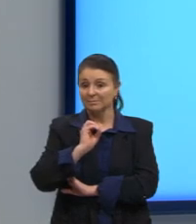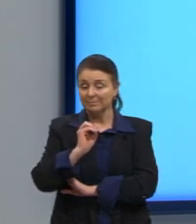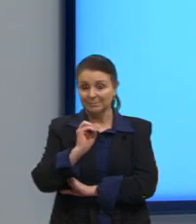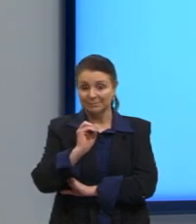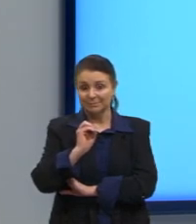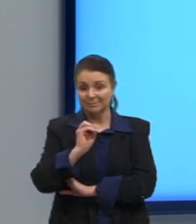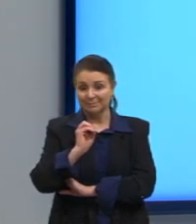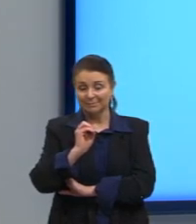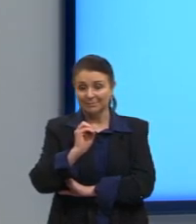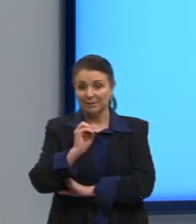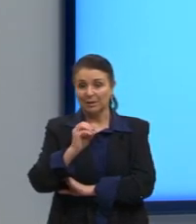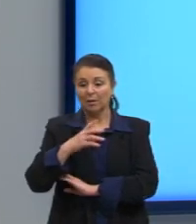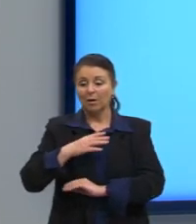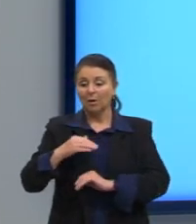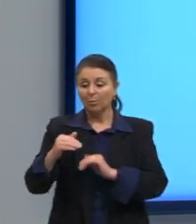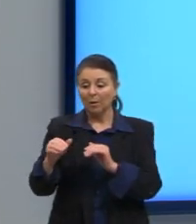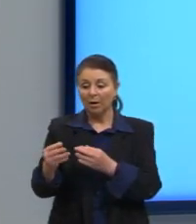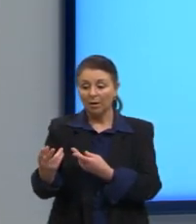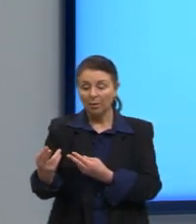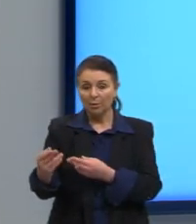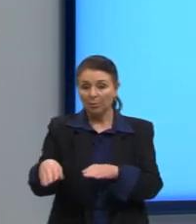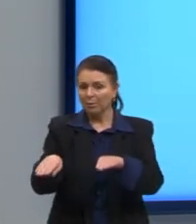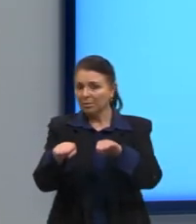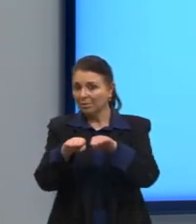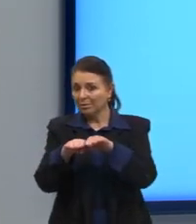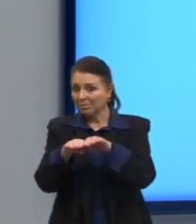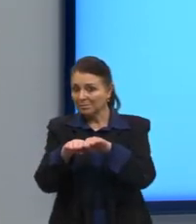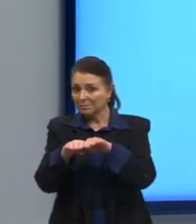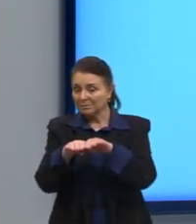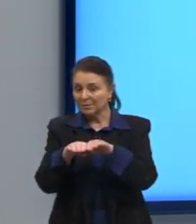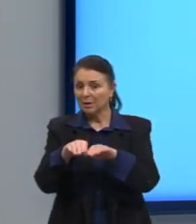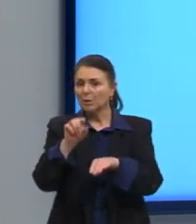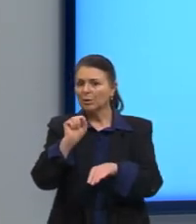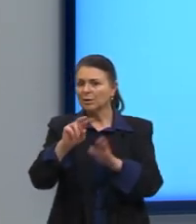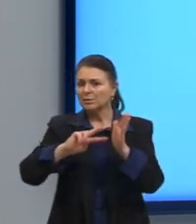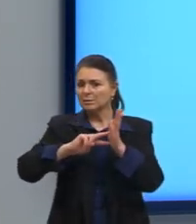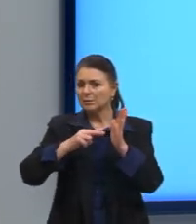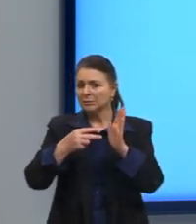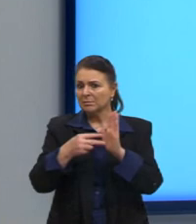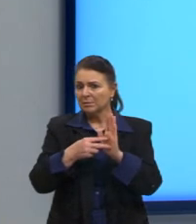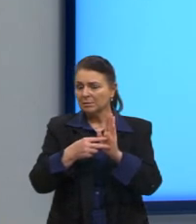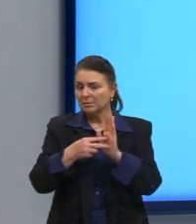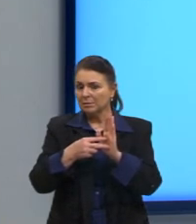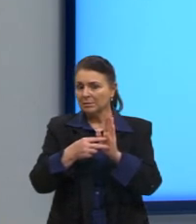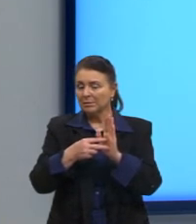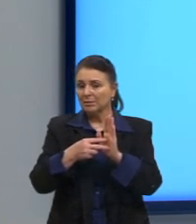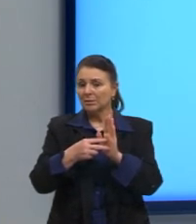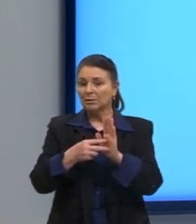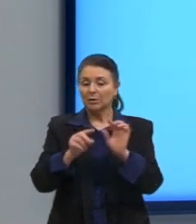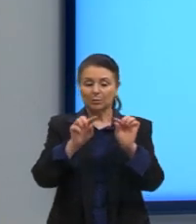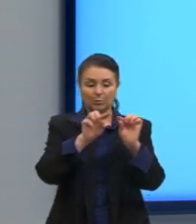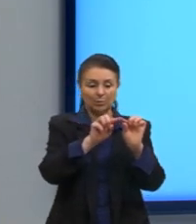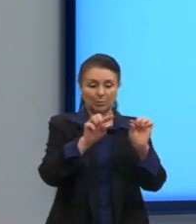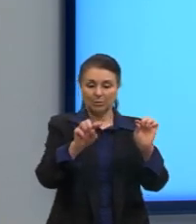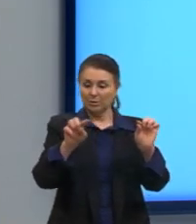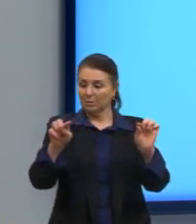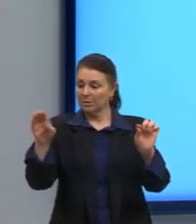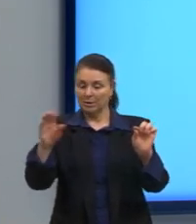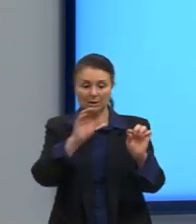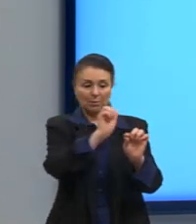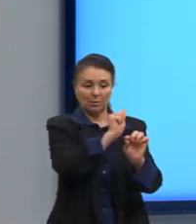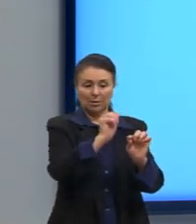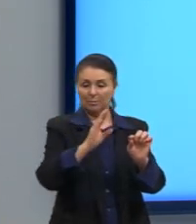Aqui chegamos em uma igualdade, 0 é igual a 0. O que significa, então? Que os pontos A, B e C